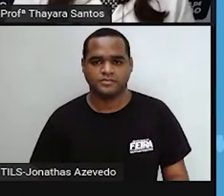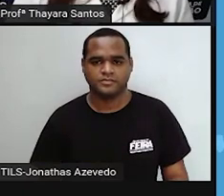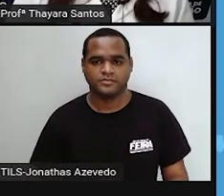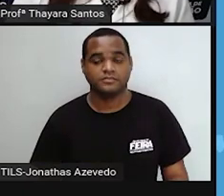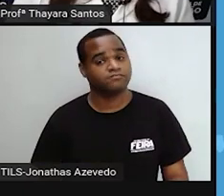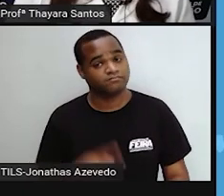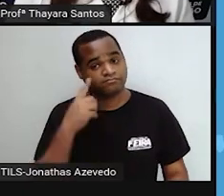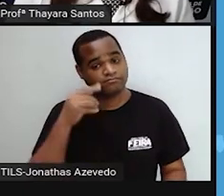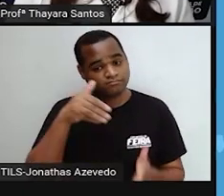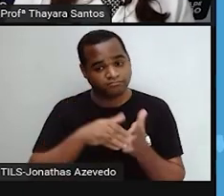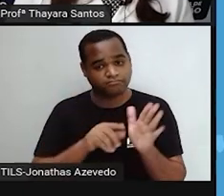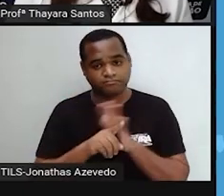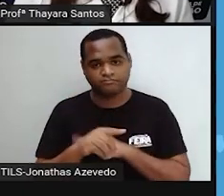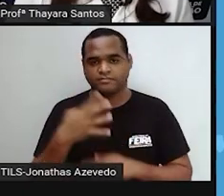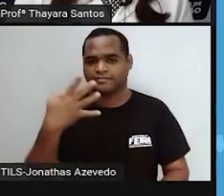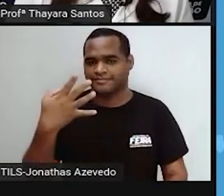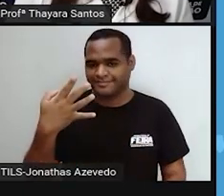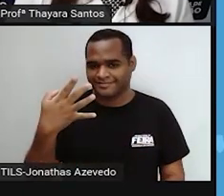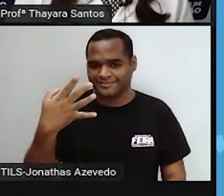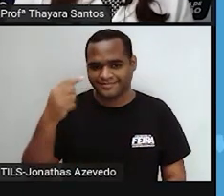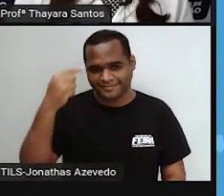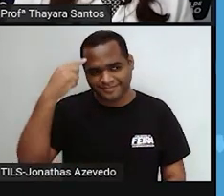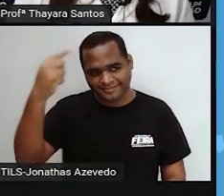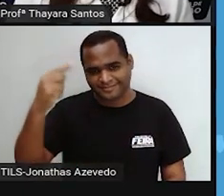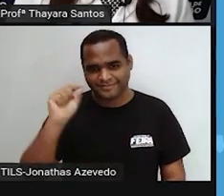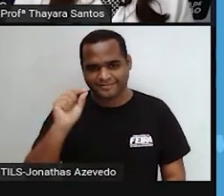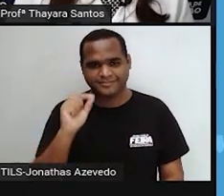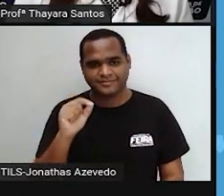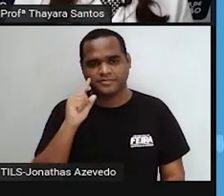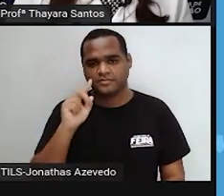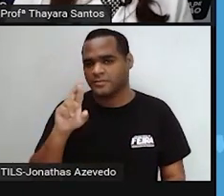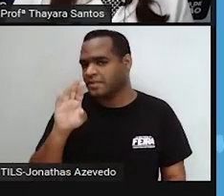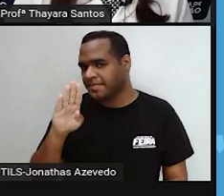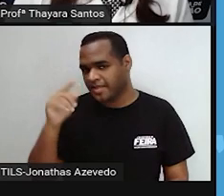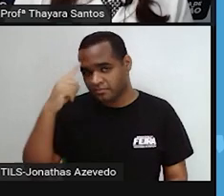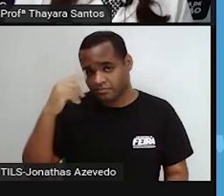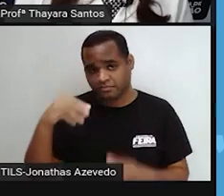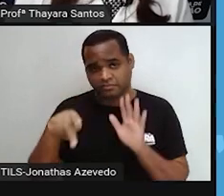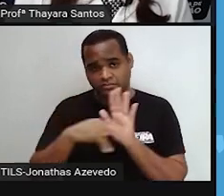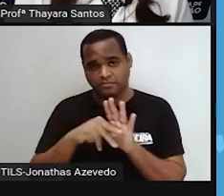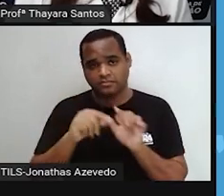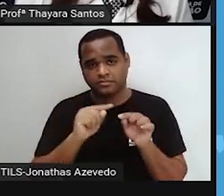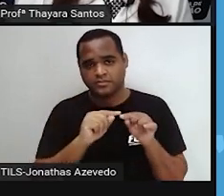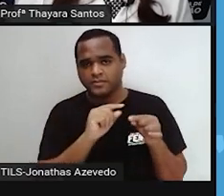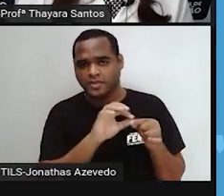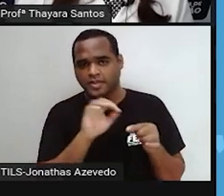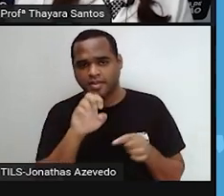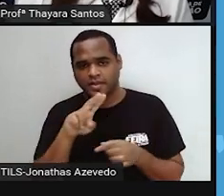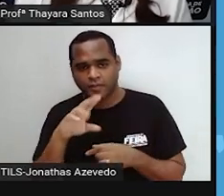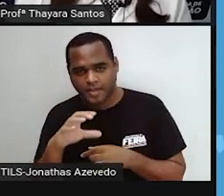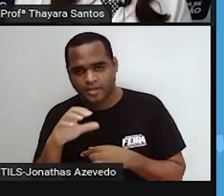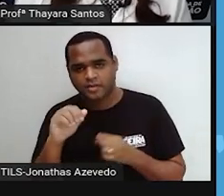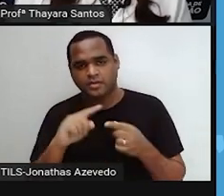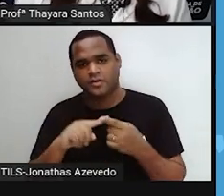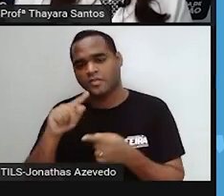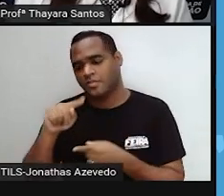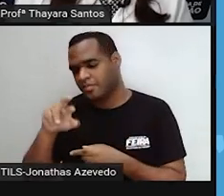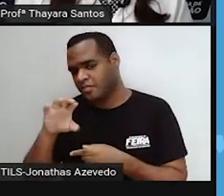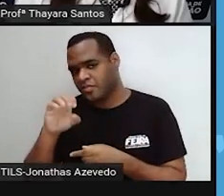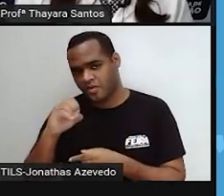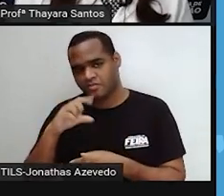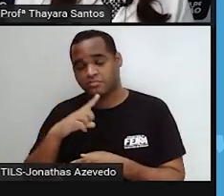E a última pergunta. Pergunta de número 4. Os ribossomos estão presentes tanto nas células eucarióticas, quanto nas células